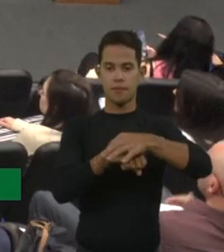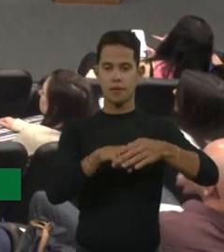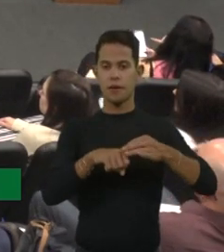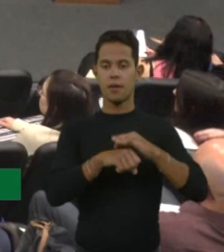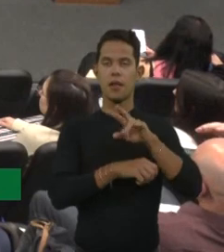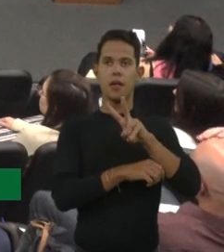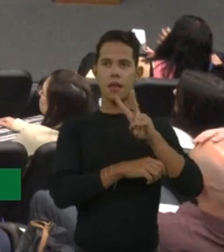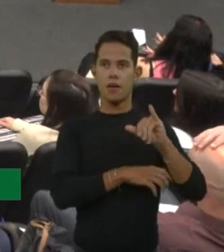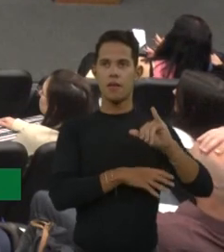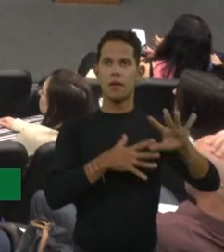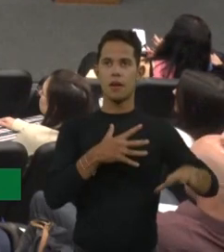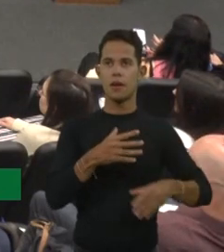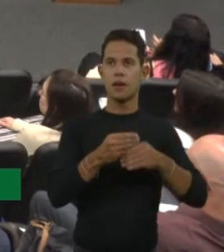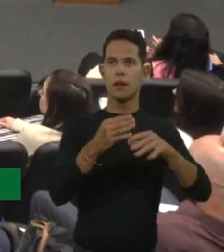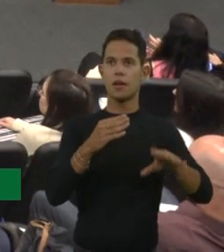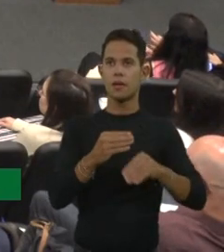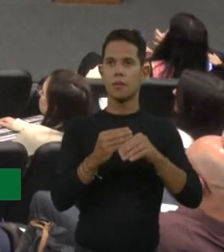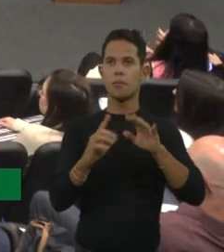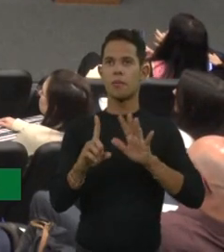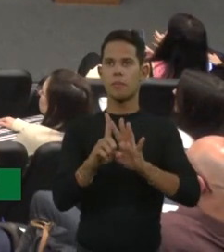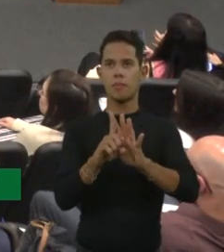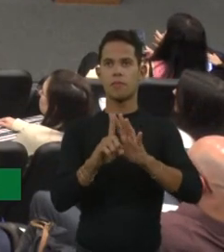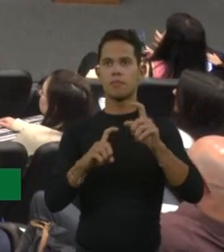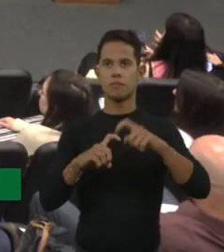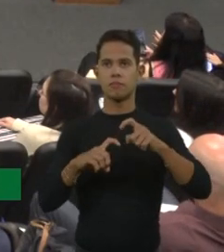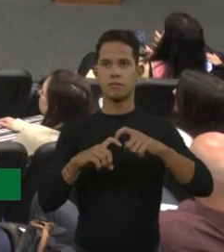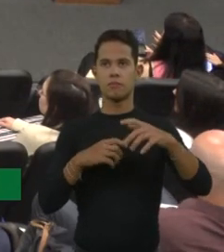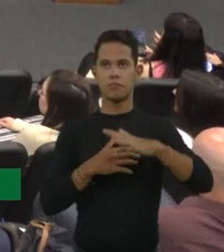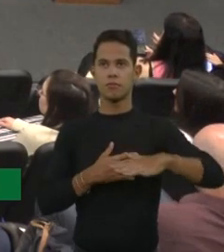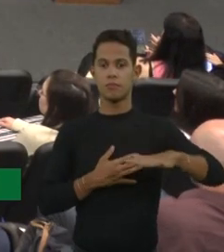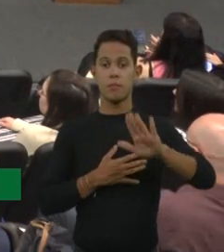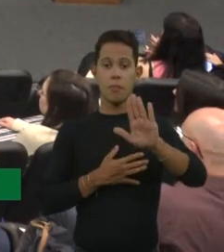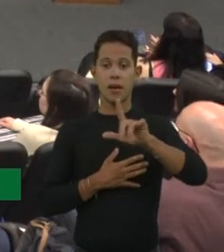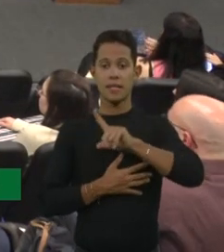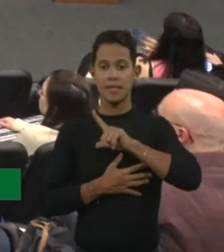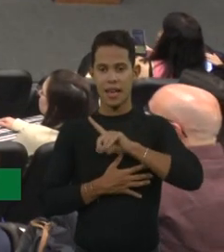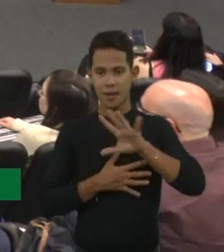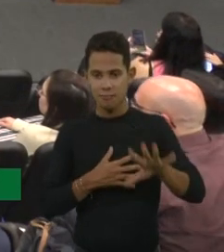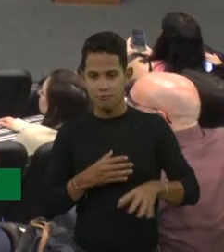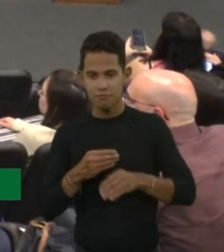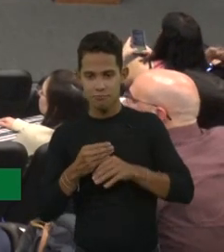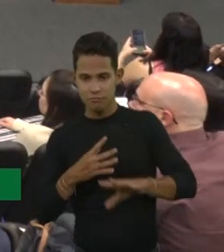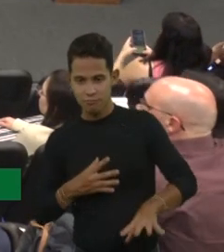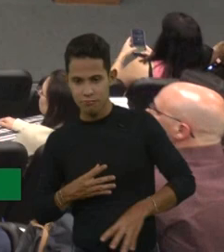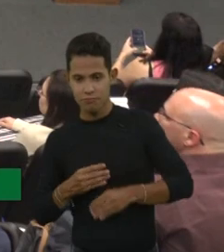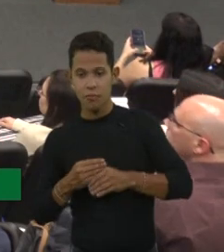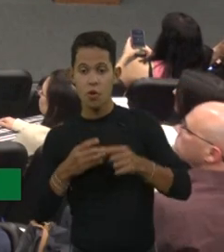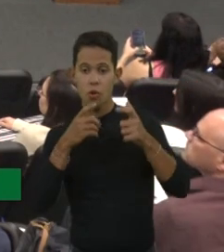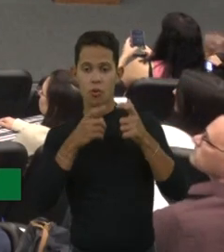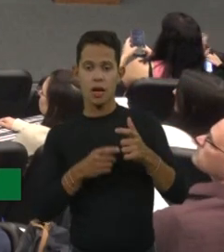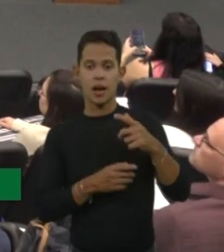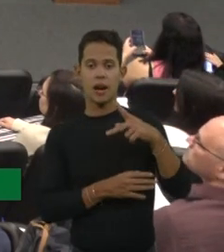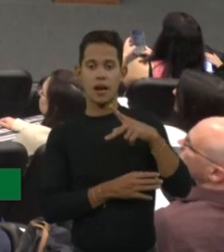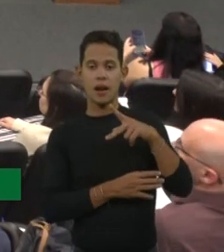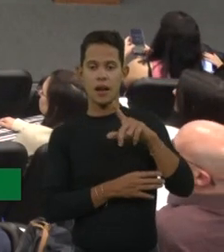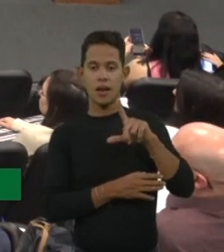manifestações clínicas. É interessante que já existe acúmulo na placenta, mesmo as crianças nascendo normais, tá?